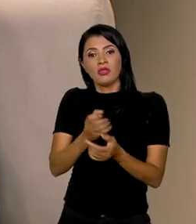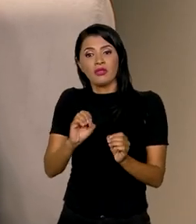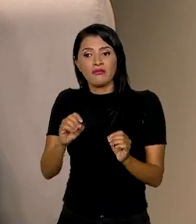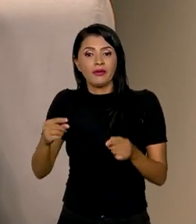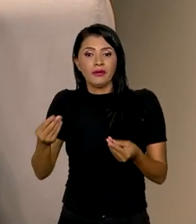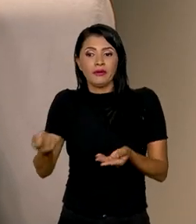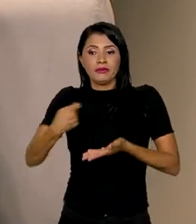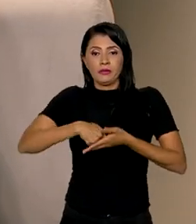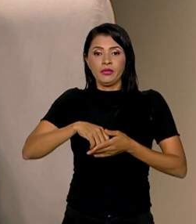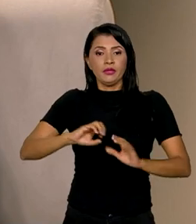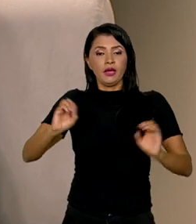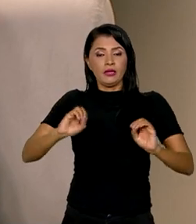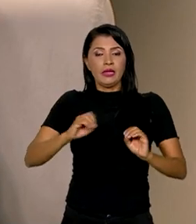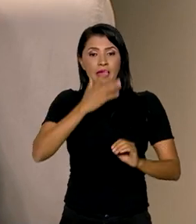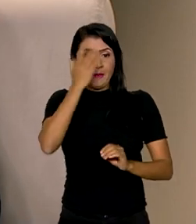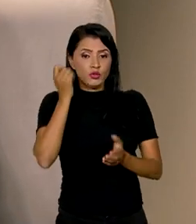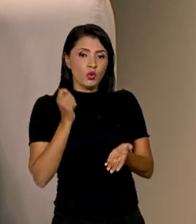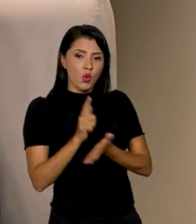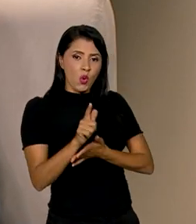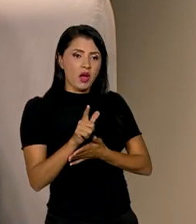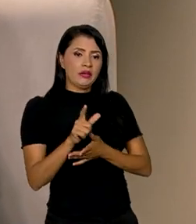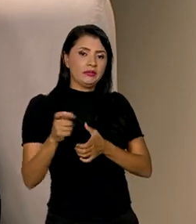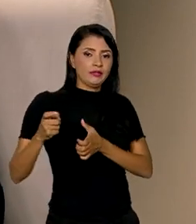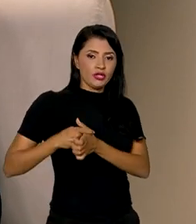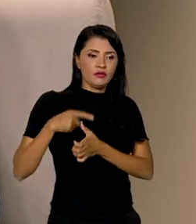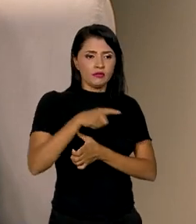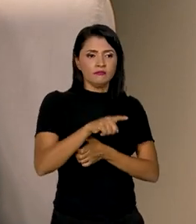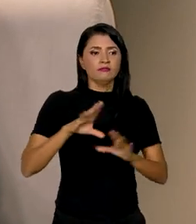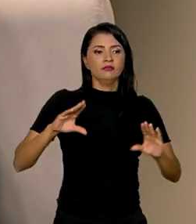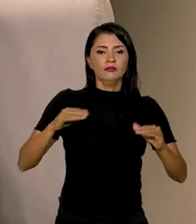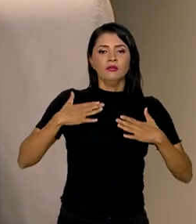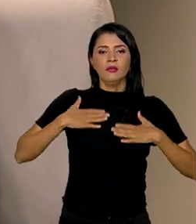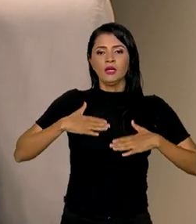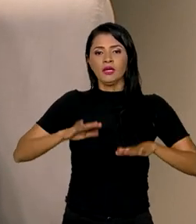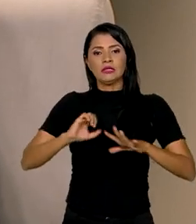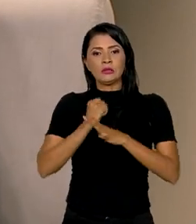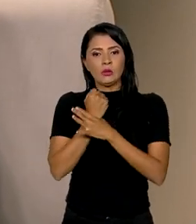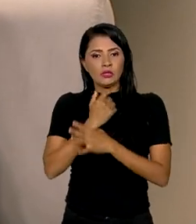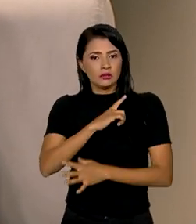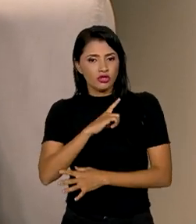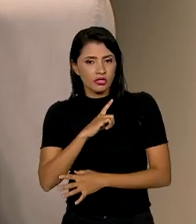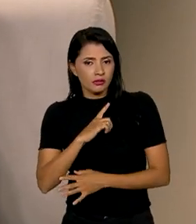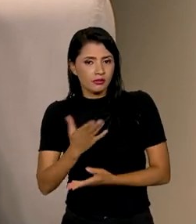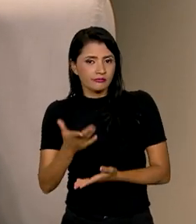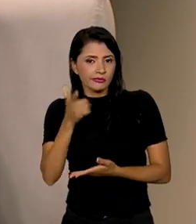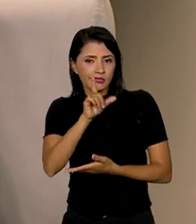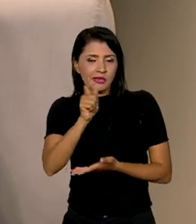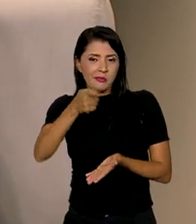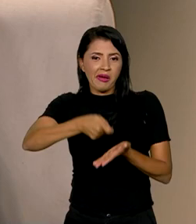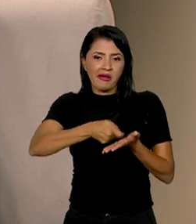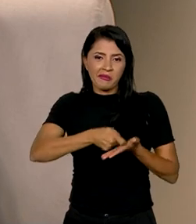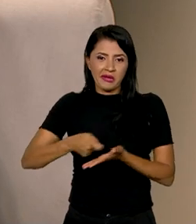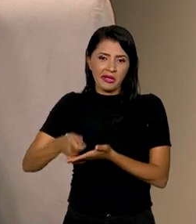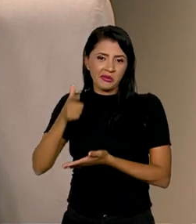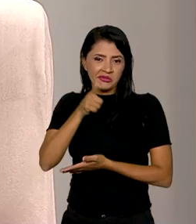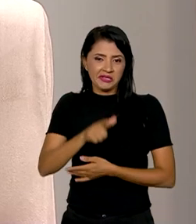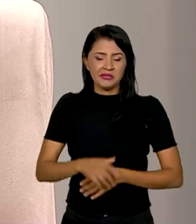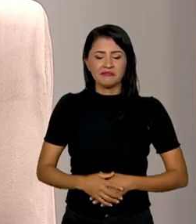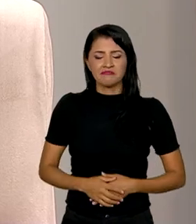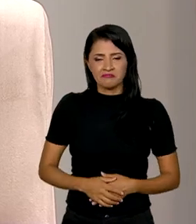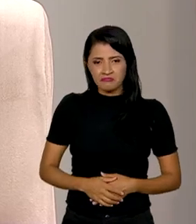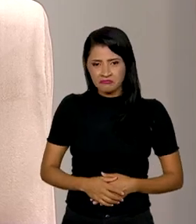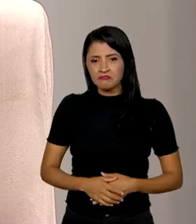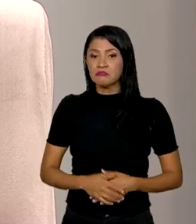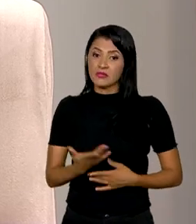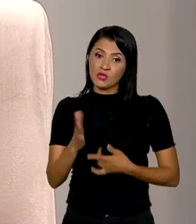adequada e o consumidor, ao mesmo tempo, tem o bem-estar de ter uma segurança de que consegue pagar essa dívida. E tudo